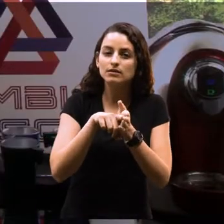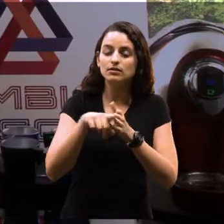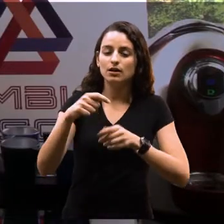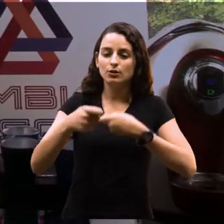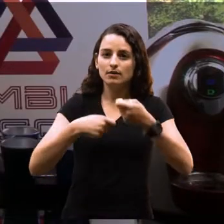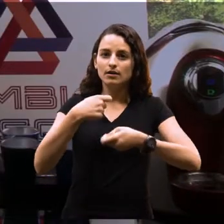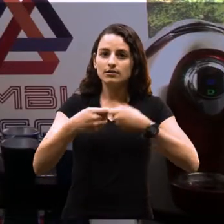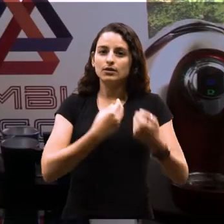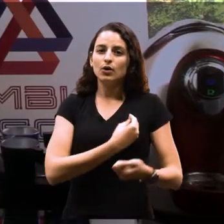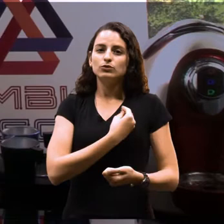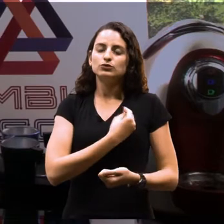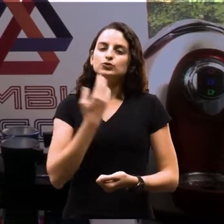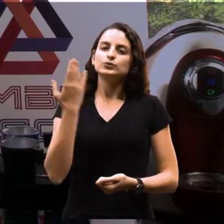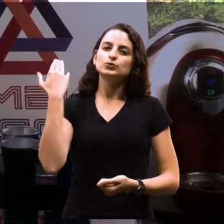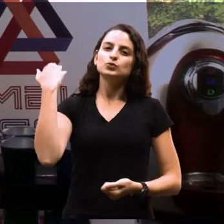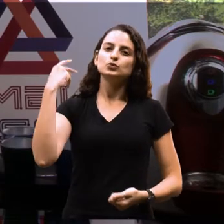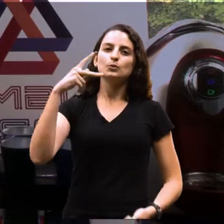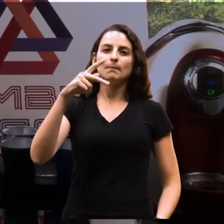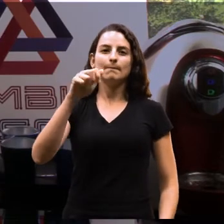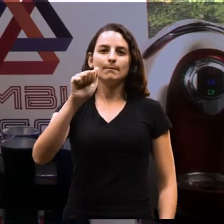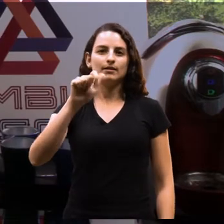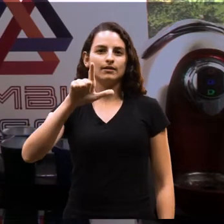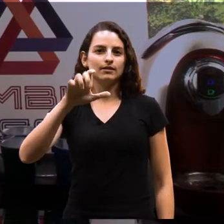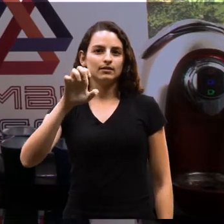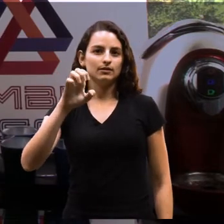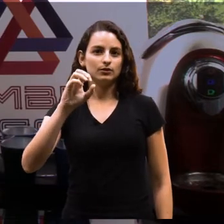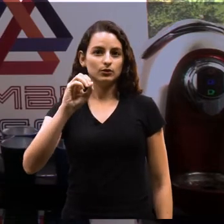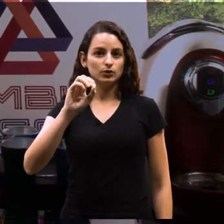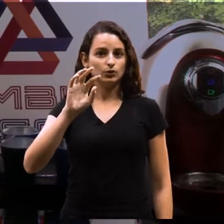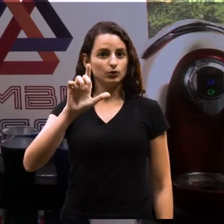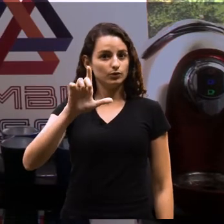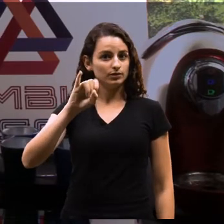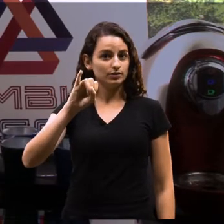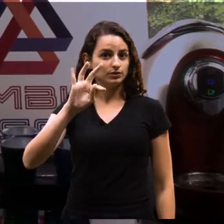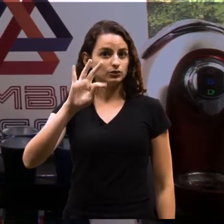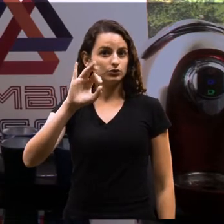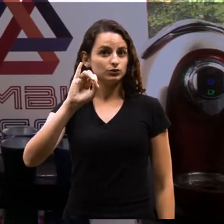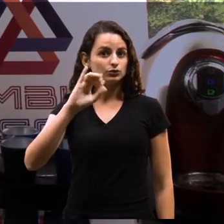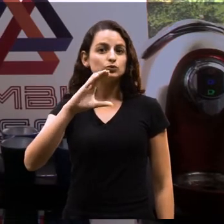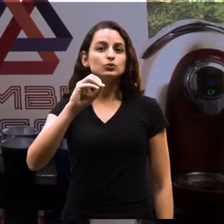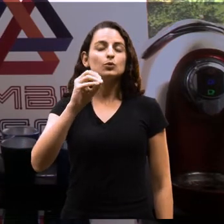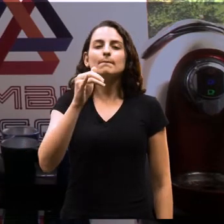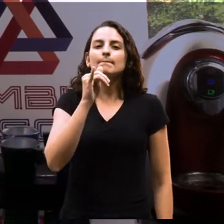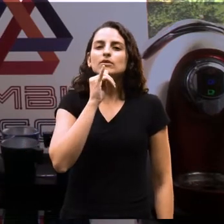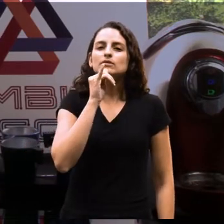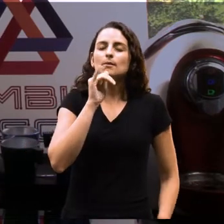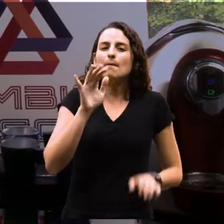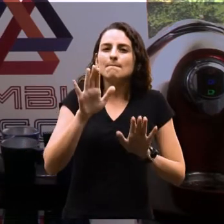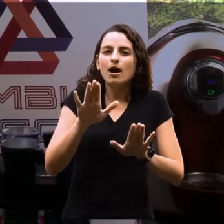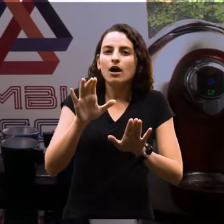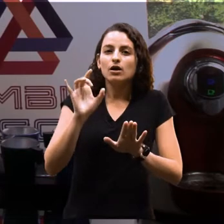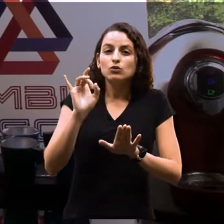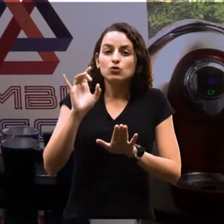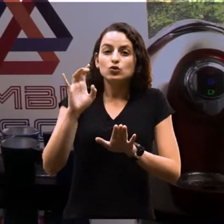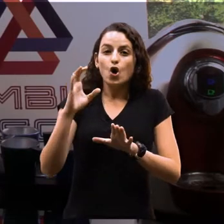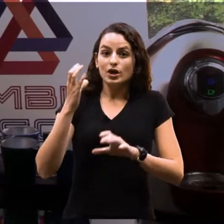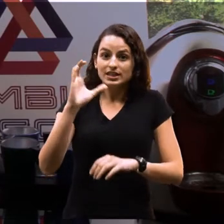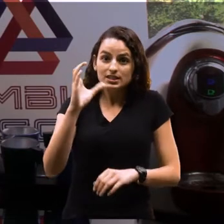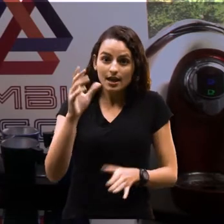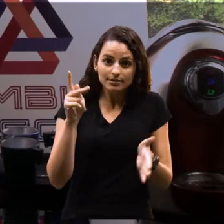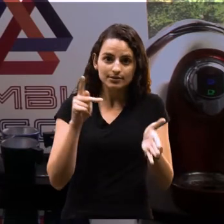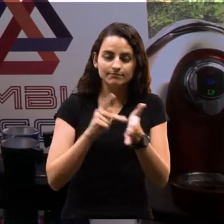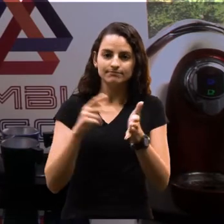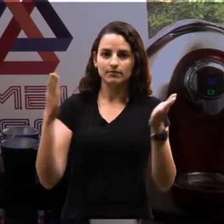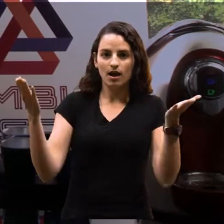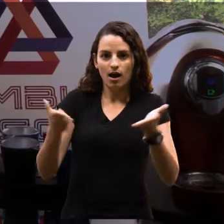existe administração no Paleolítico, por exemplo, só que ele só se tornou uma